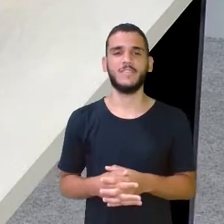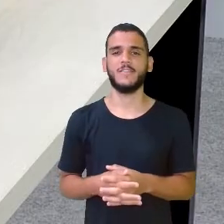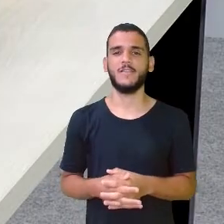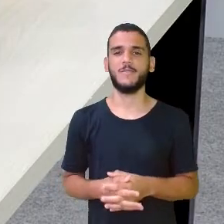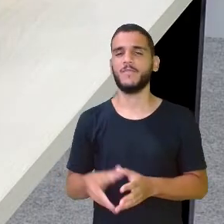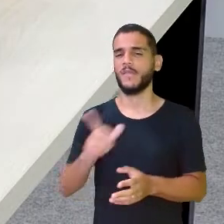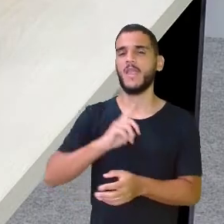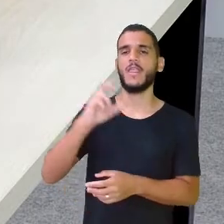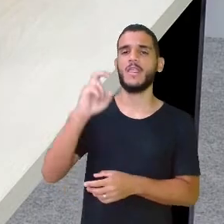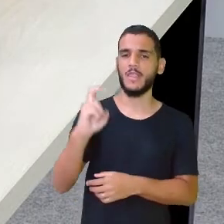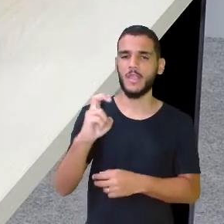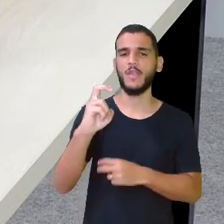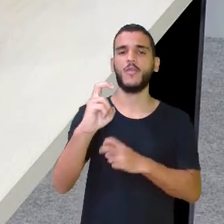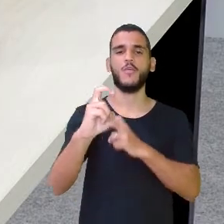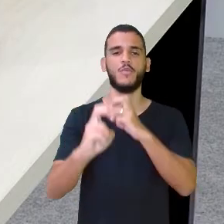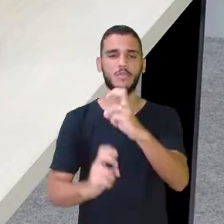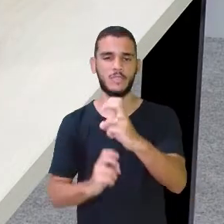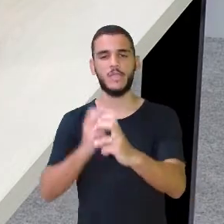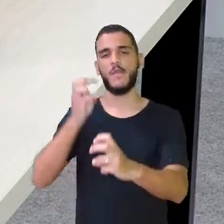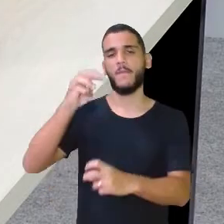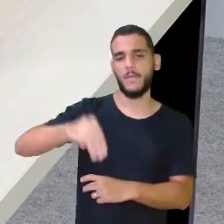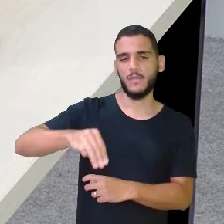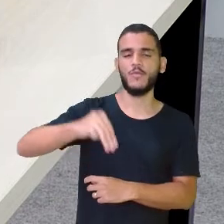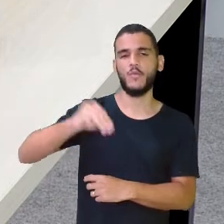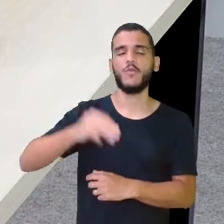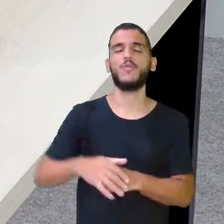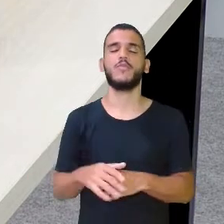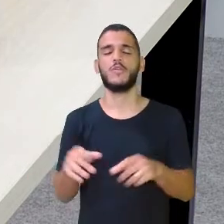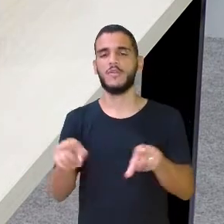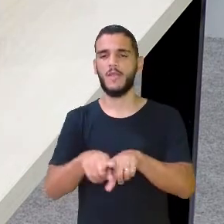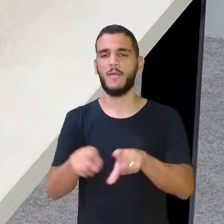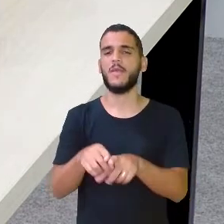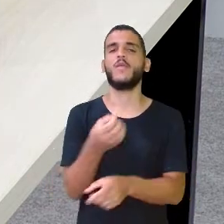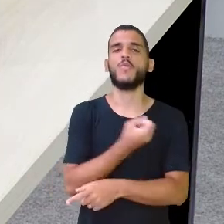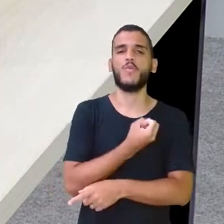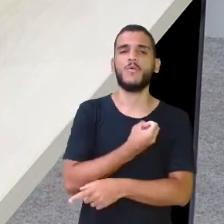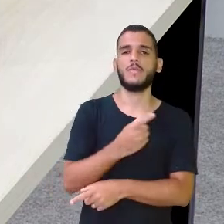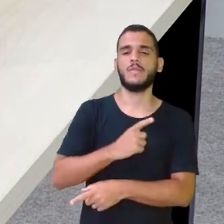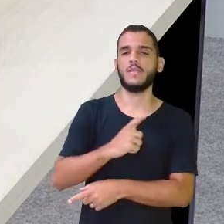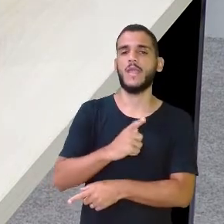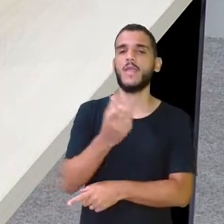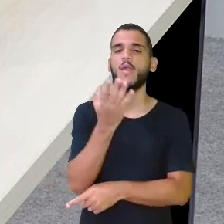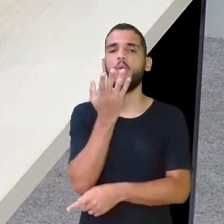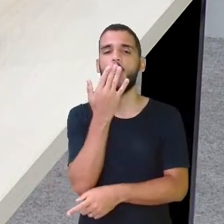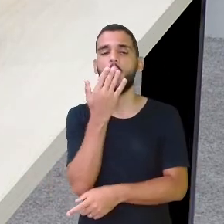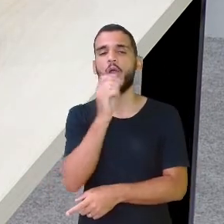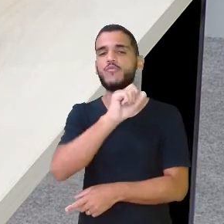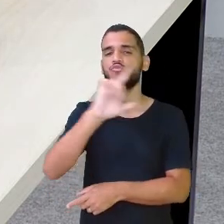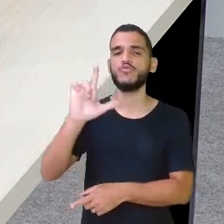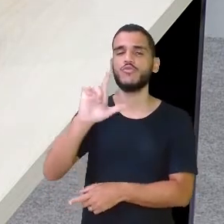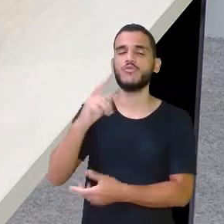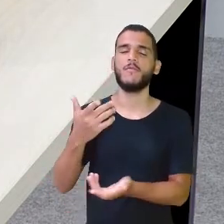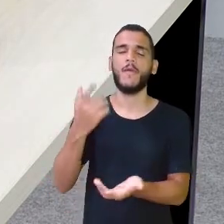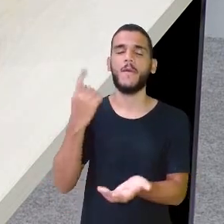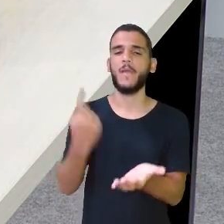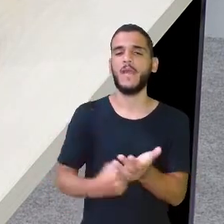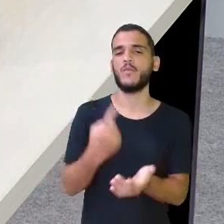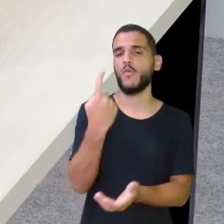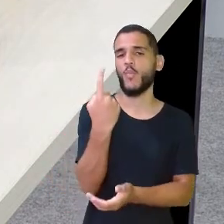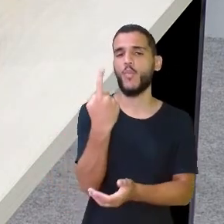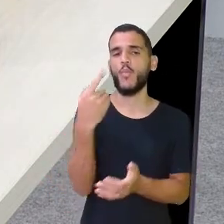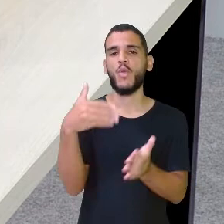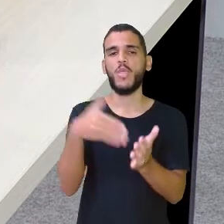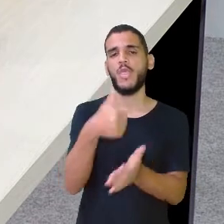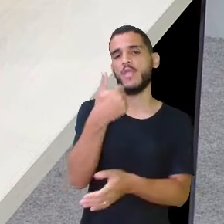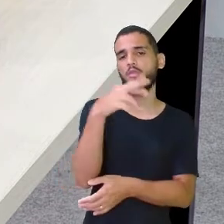5 em 5 minutos. Tem os números que sempre tem no relógio, essa parte azul, do 1 até o